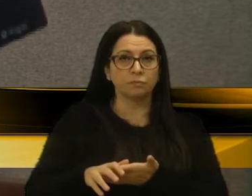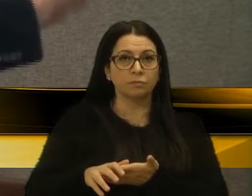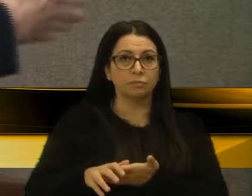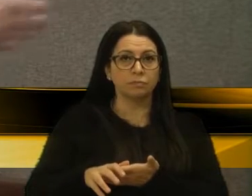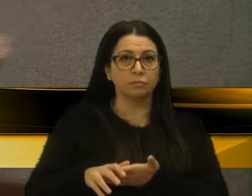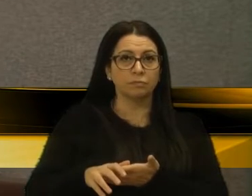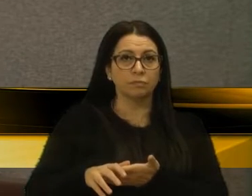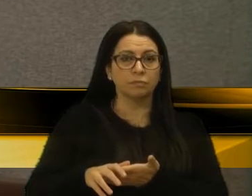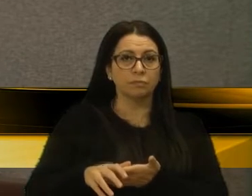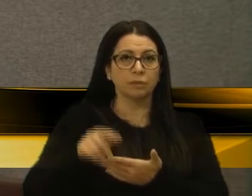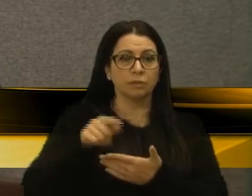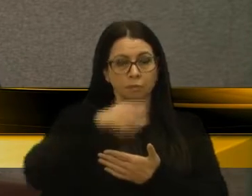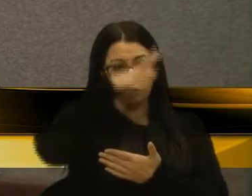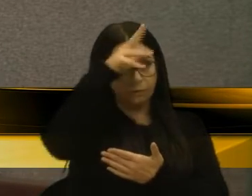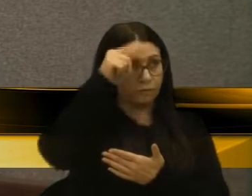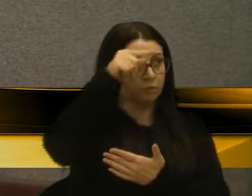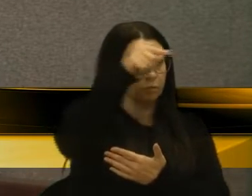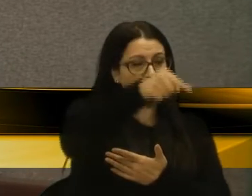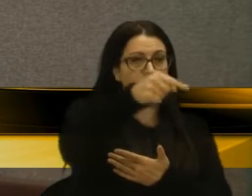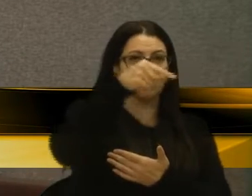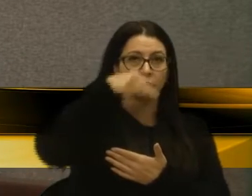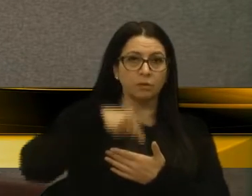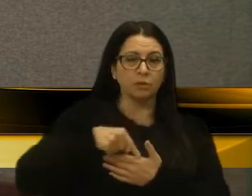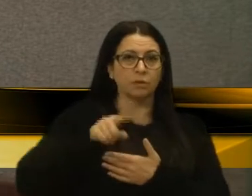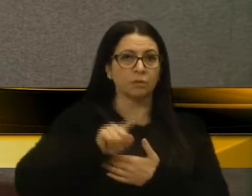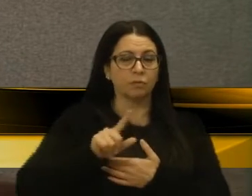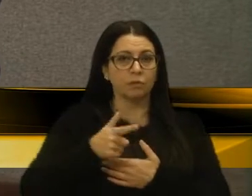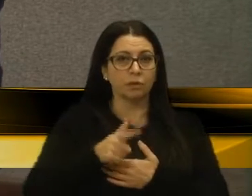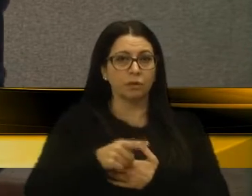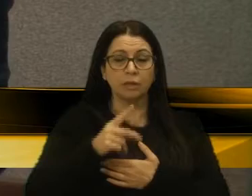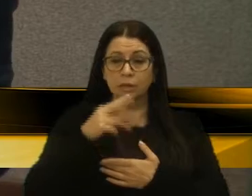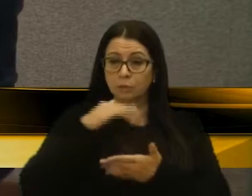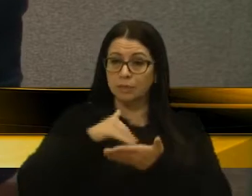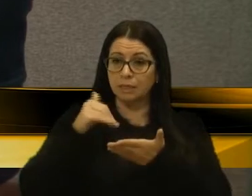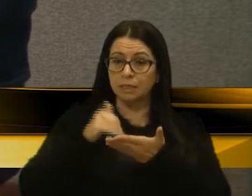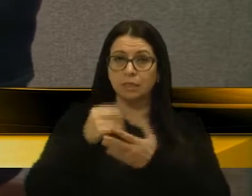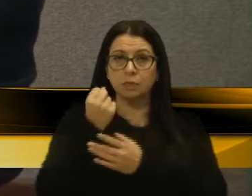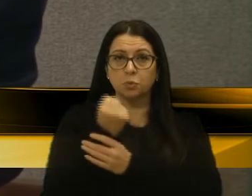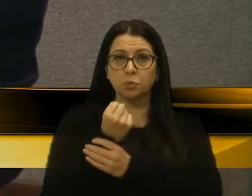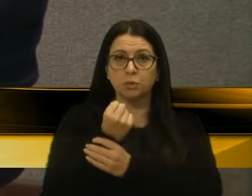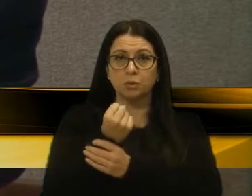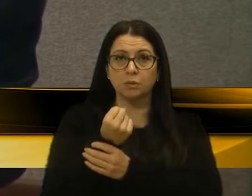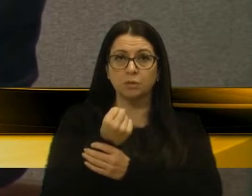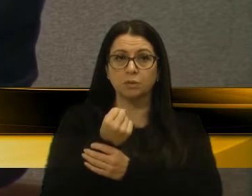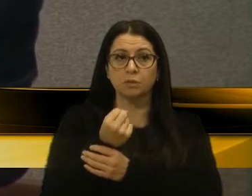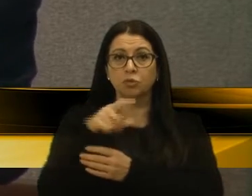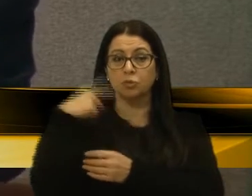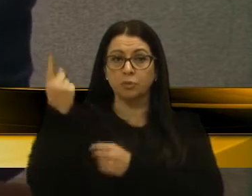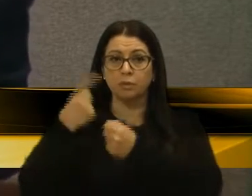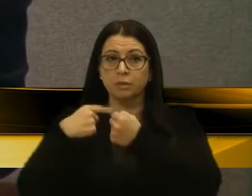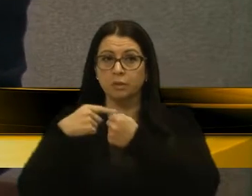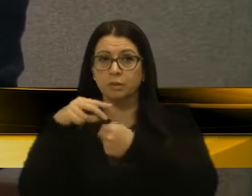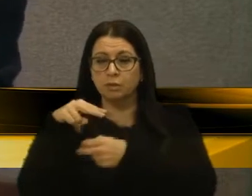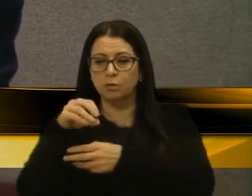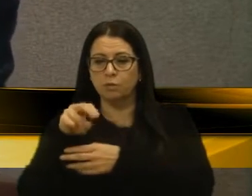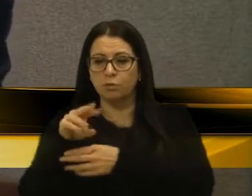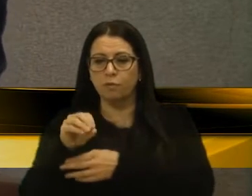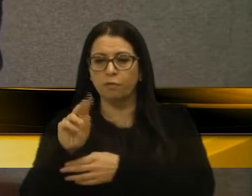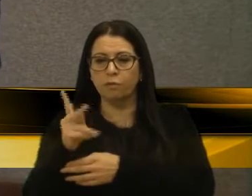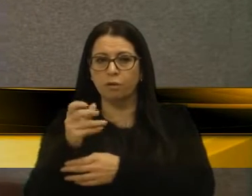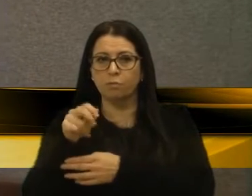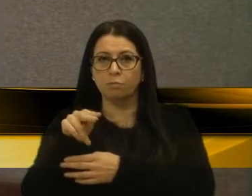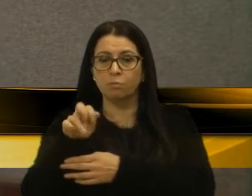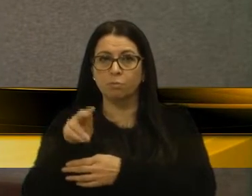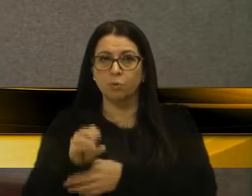distância enorme do passo municipal até aqui, ele não vem. Aí o secretário de Segurança de Novo Hamburgo, um general